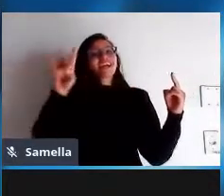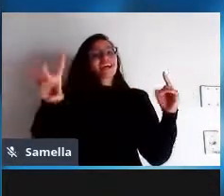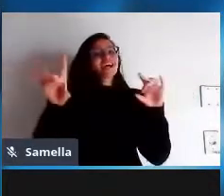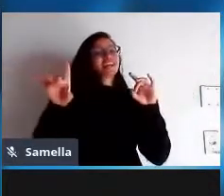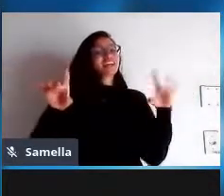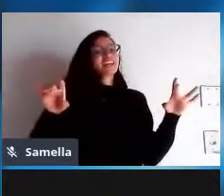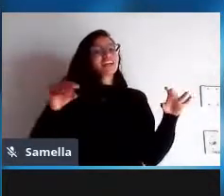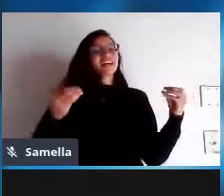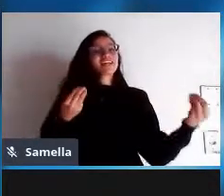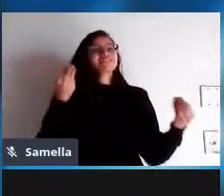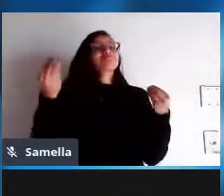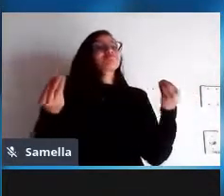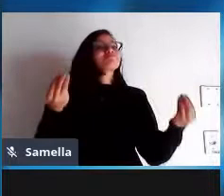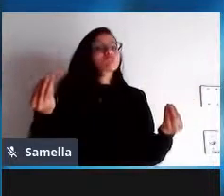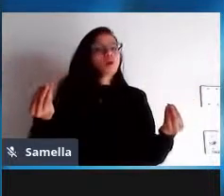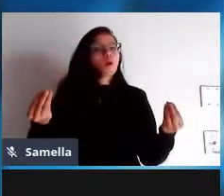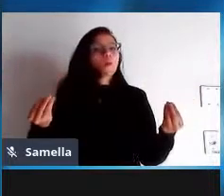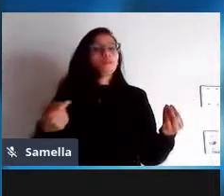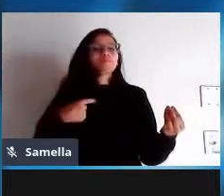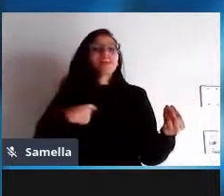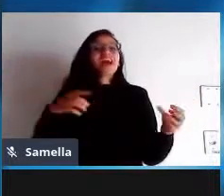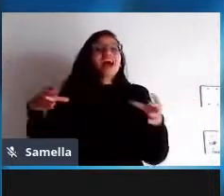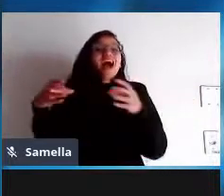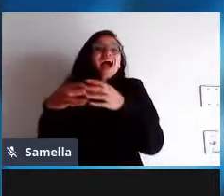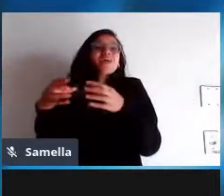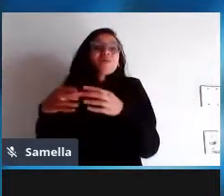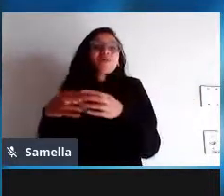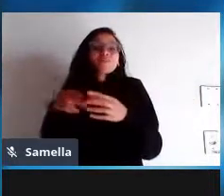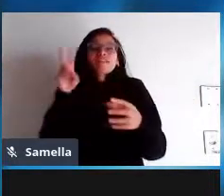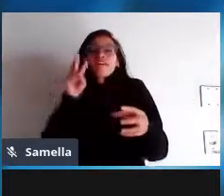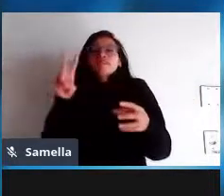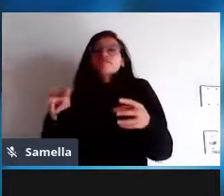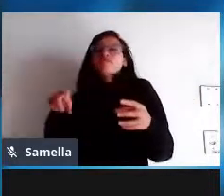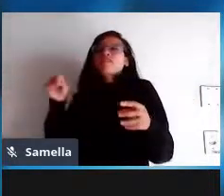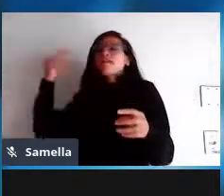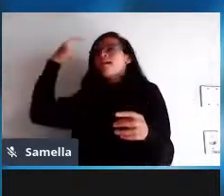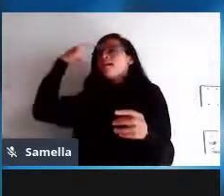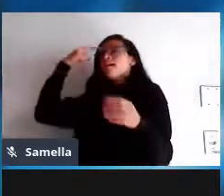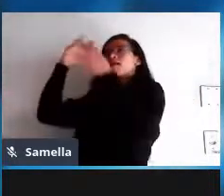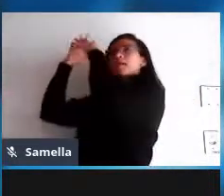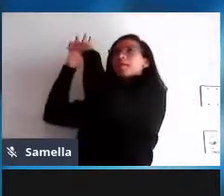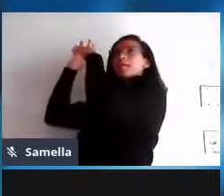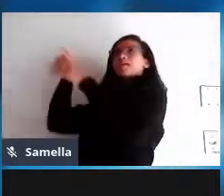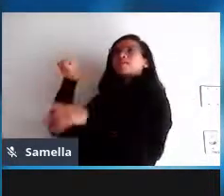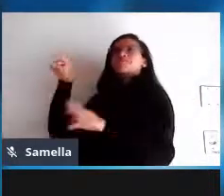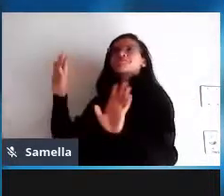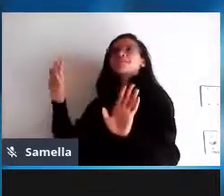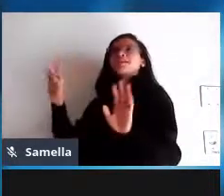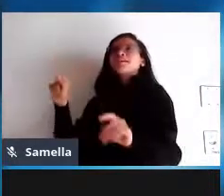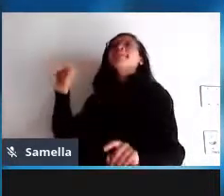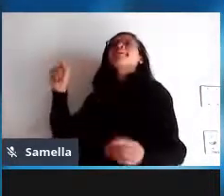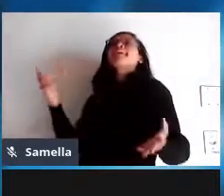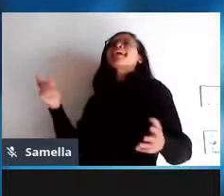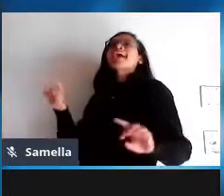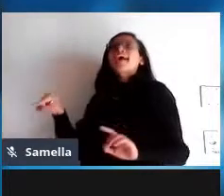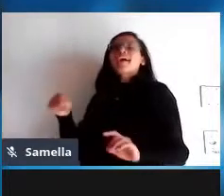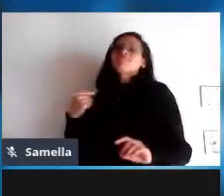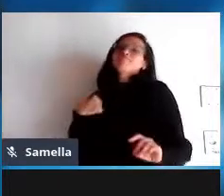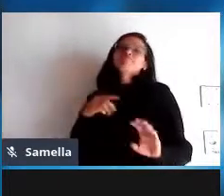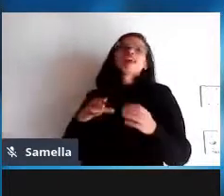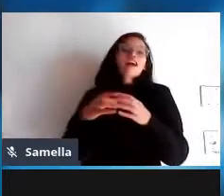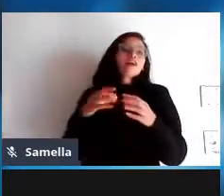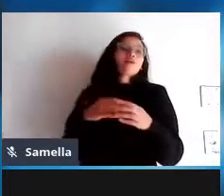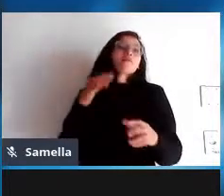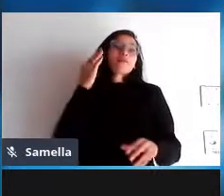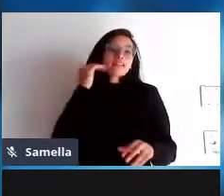comunidade acaba definindo quem a gente é segundo Aristóteles né ele dizia inclusive que o verdadeiro ser do ser